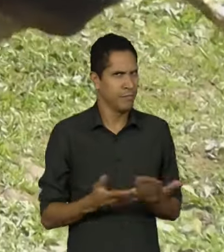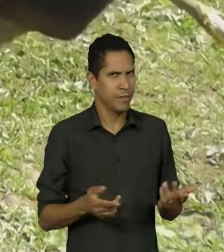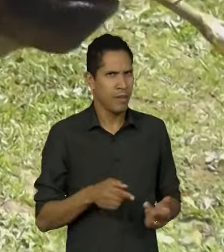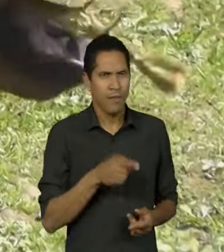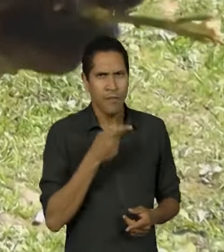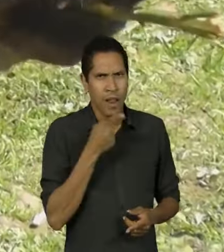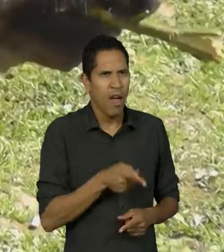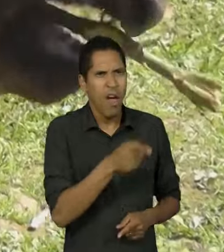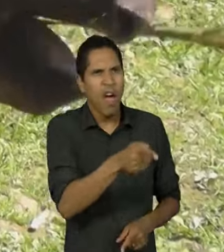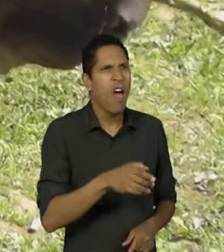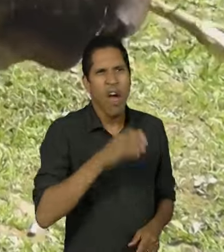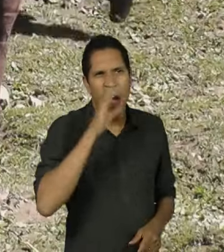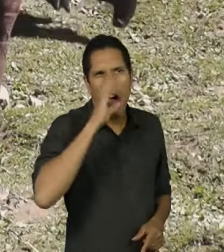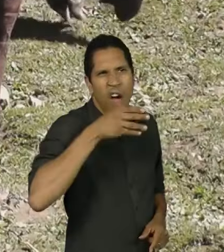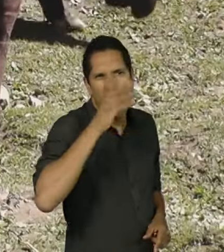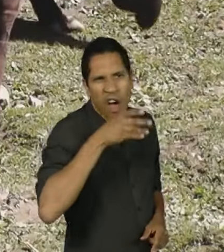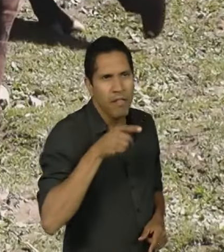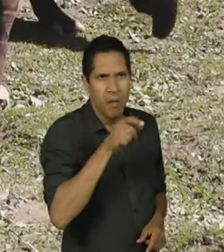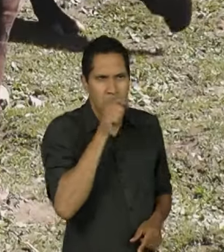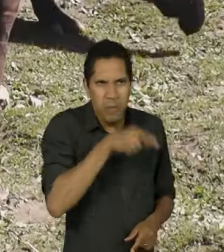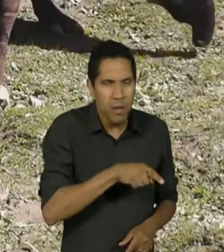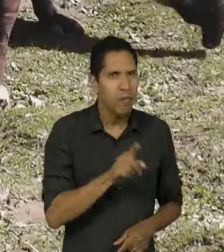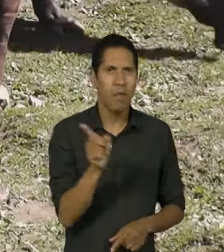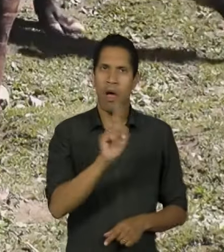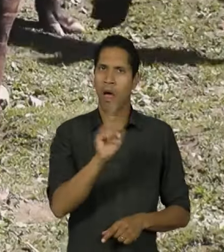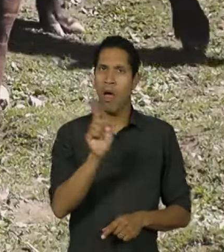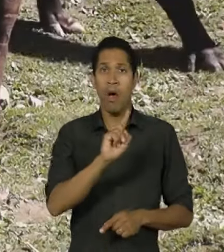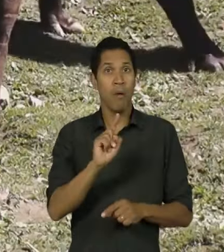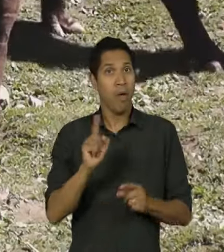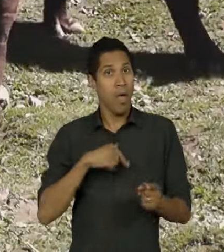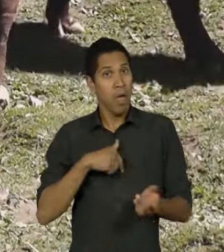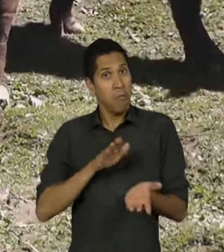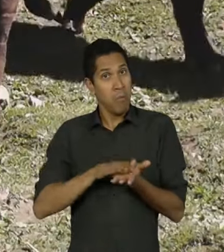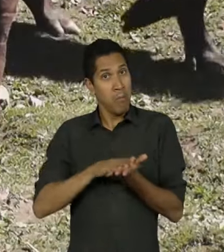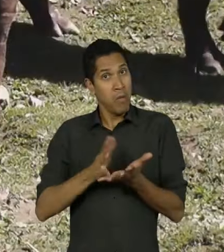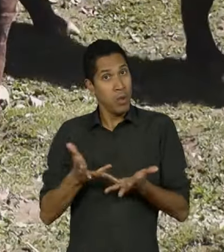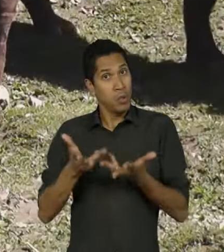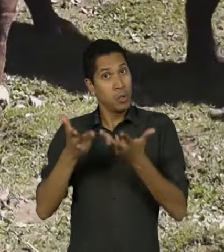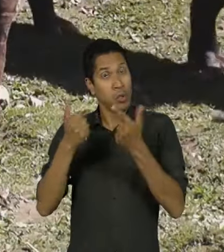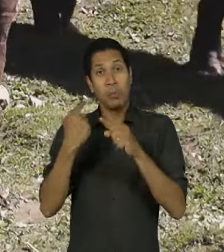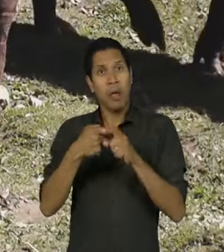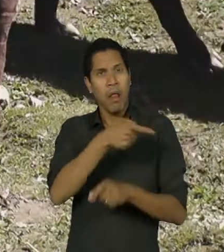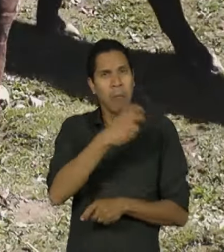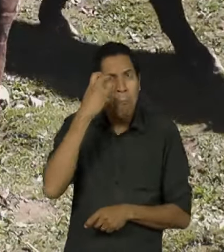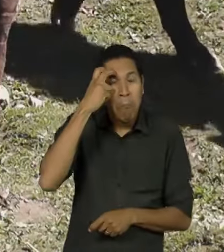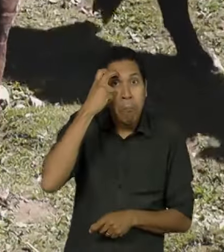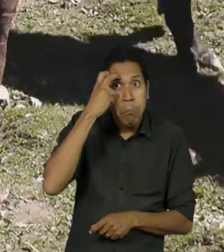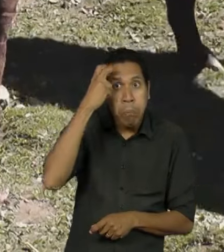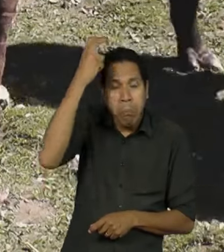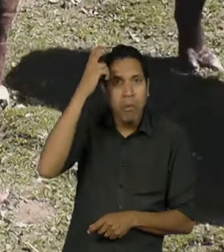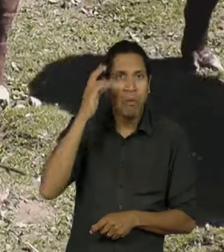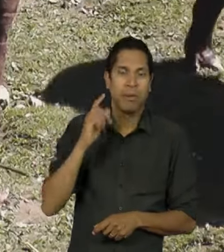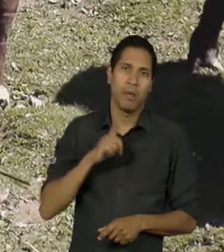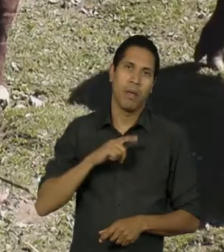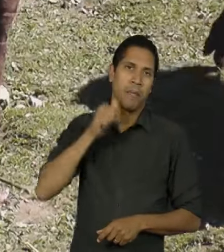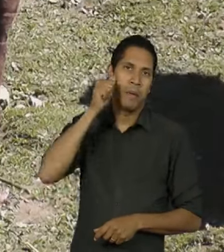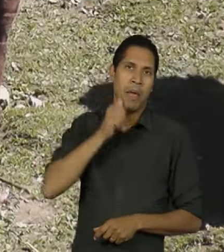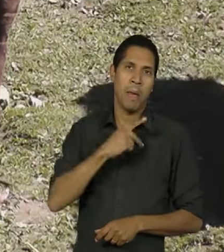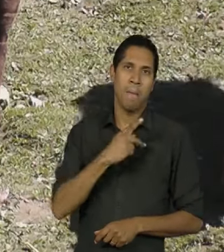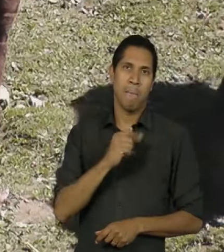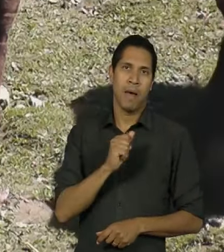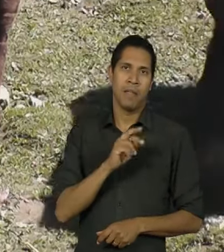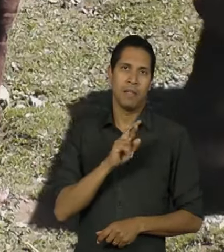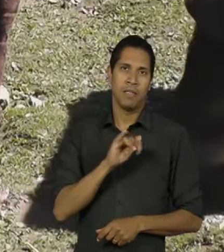deveria ser um elogio como comprova a pesquisadora Patrícia Médici que estuda o animal há 28 anos